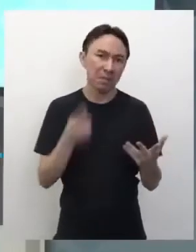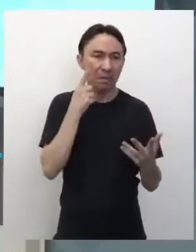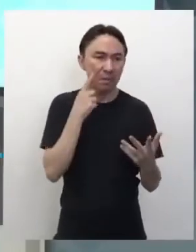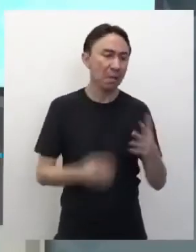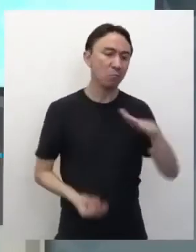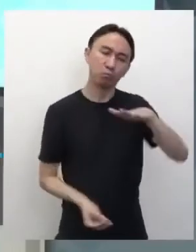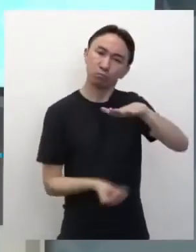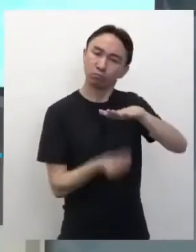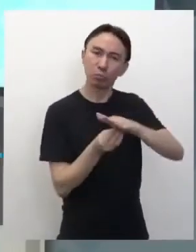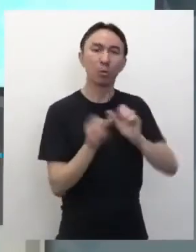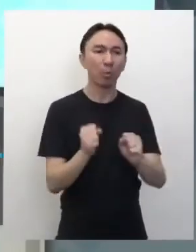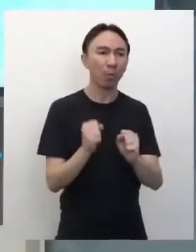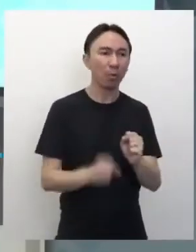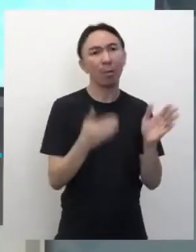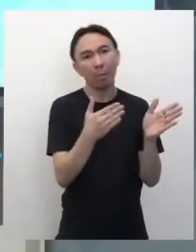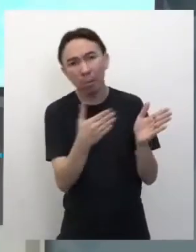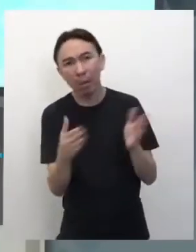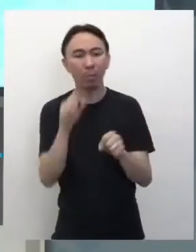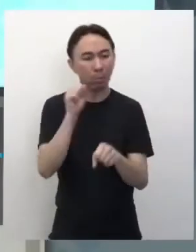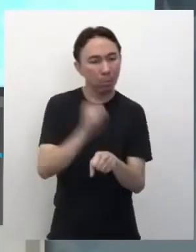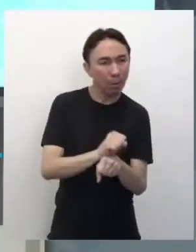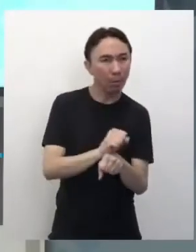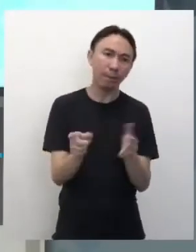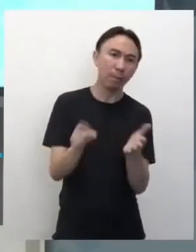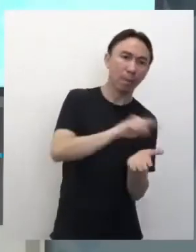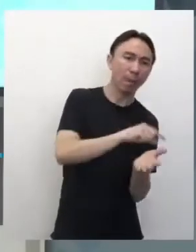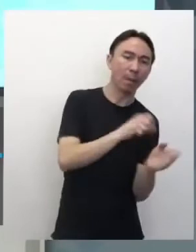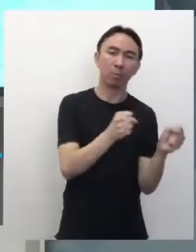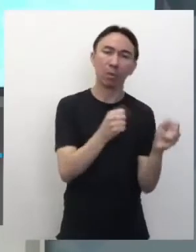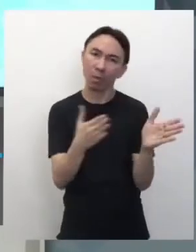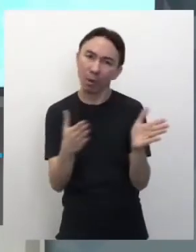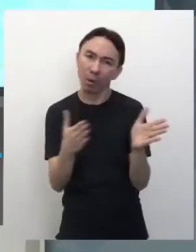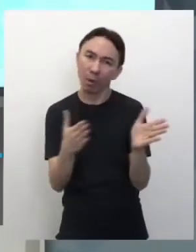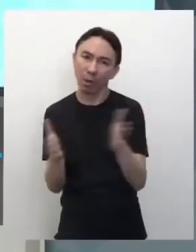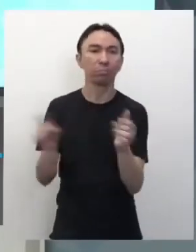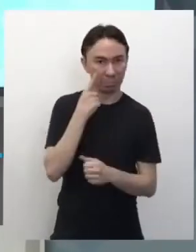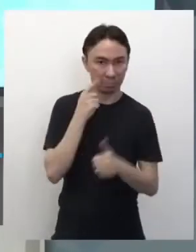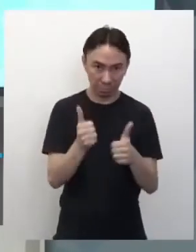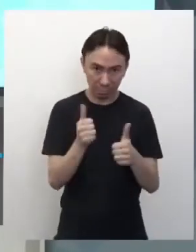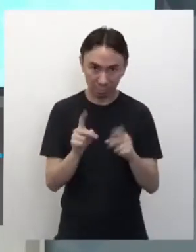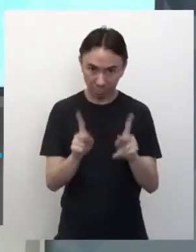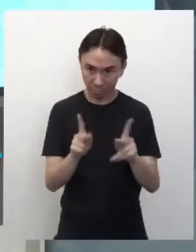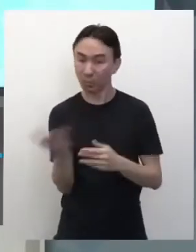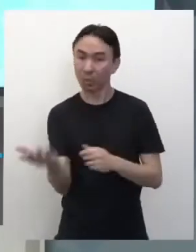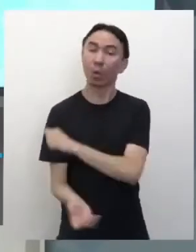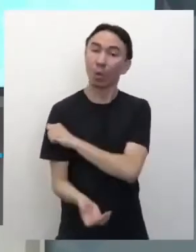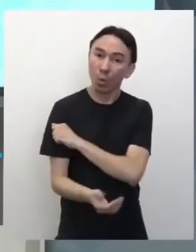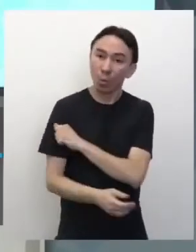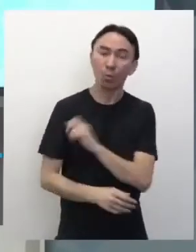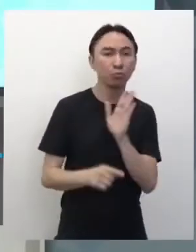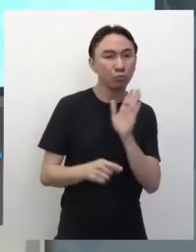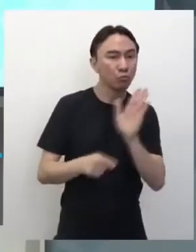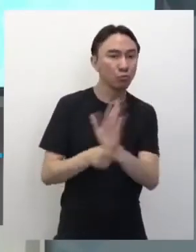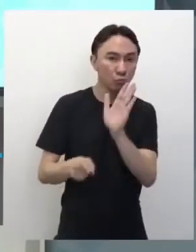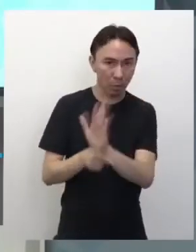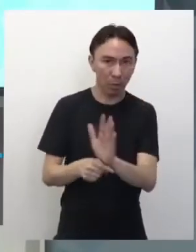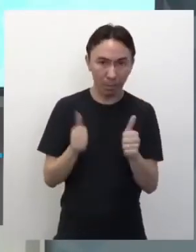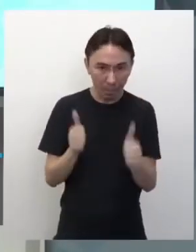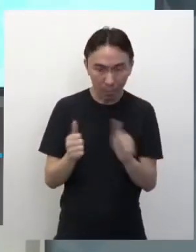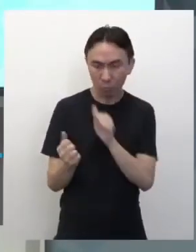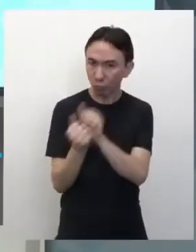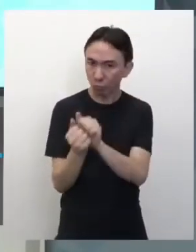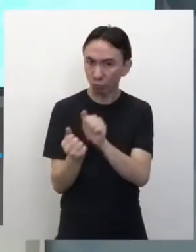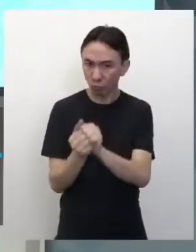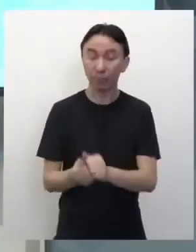atenderem os alunos da melhor forma possível, tá bom? Estamos aqui para trabalhar juntos. Para iniciarmos aí a aula, temos uma